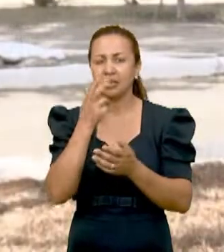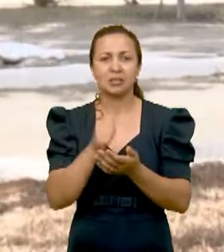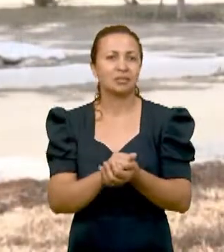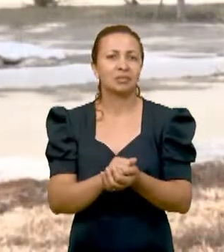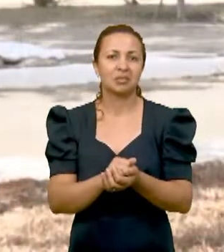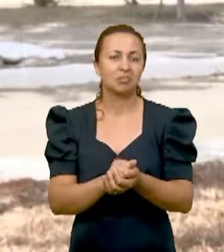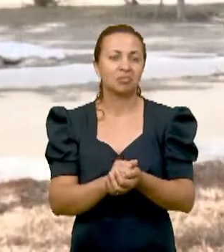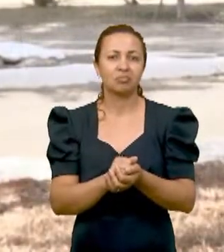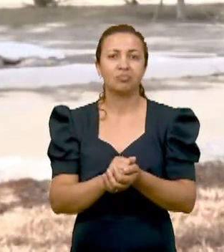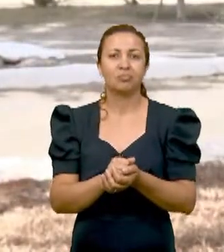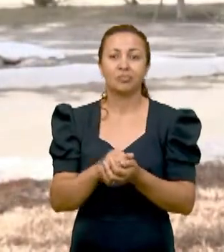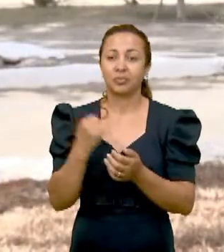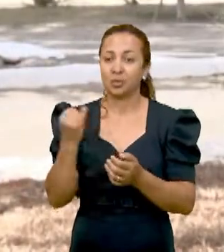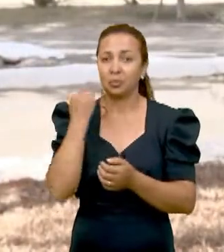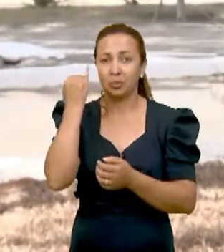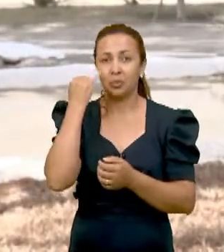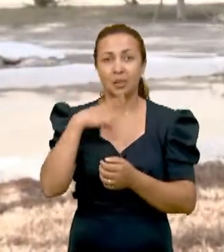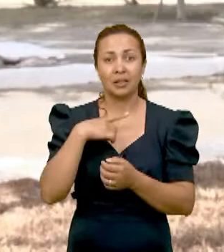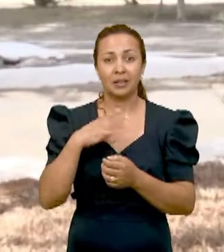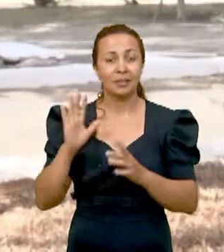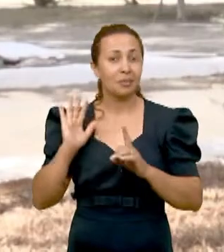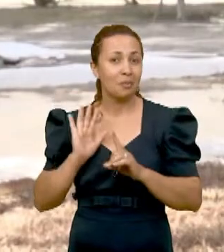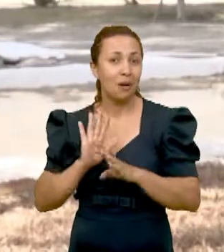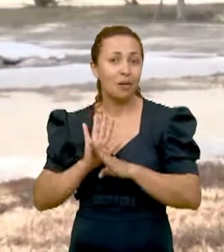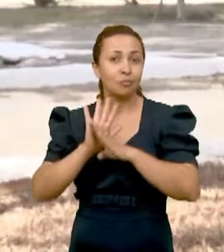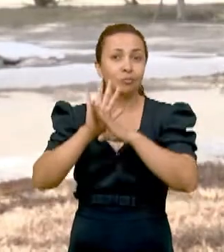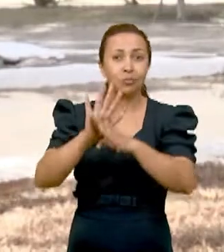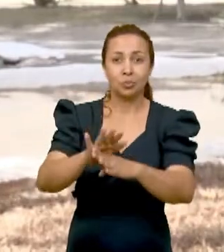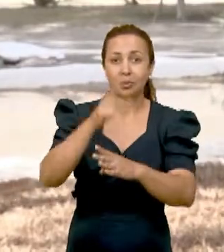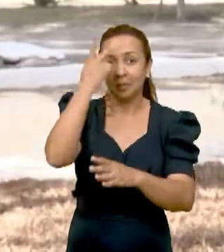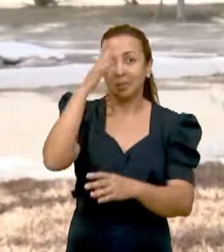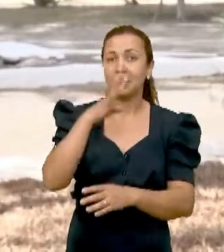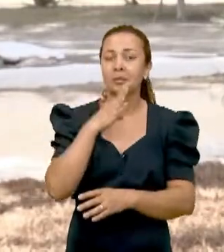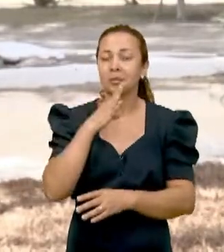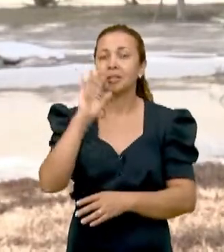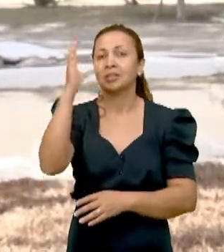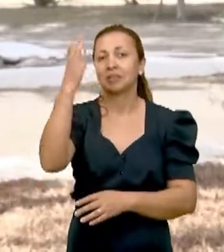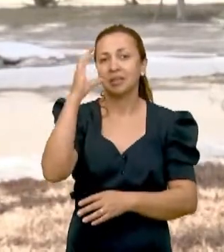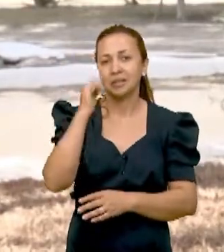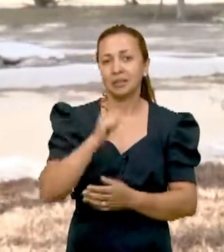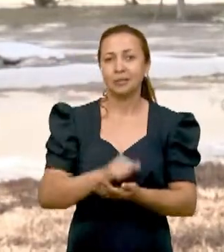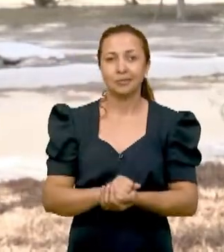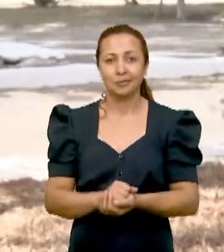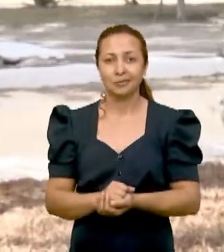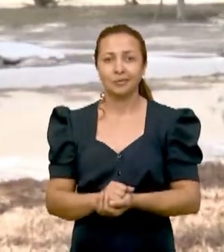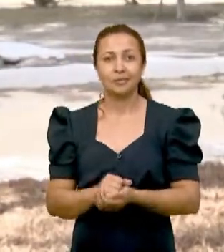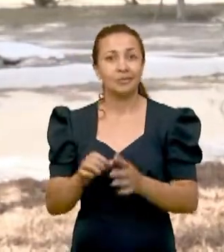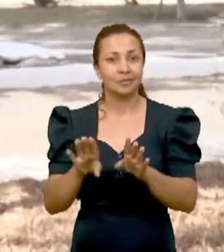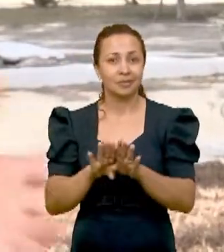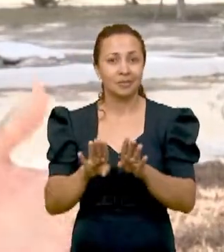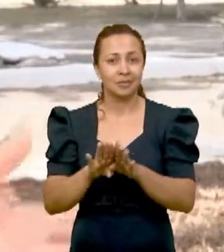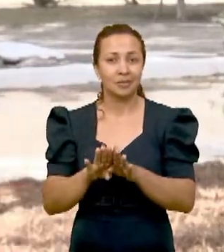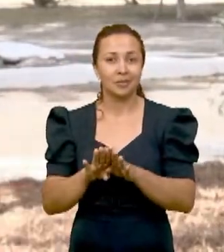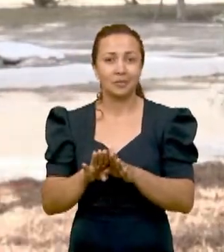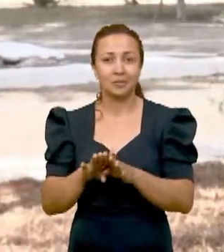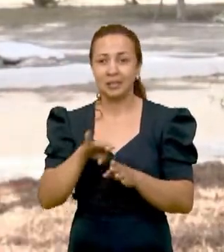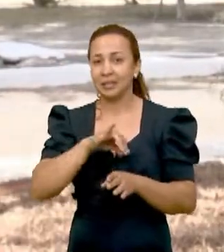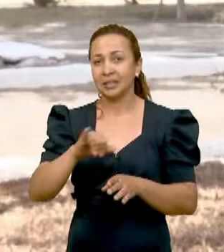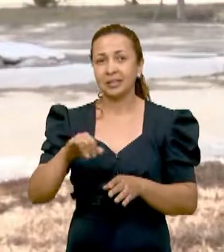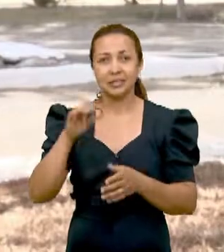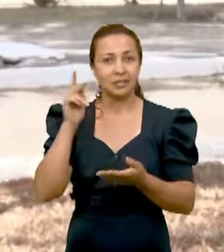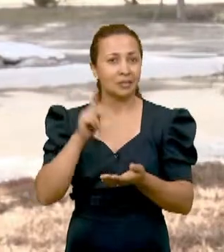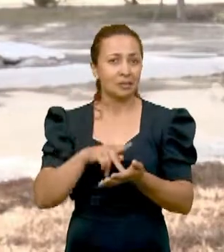cito assim, esporadicamente, um pedacinho sobre o assunto, né? E a maioria desses livros